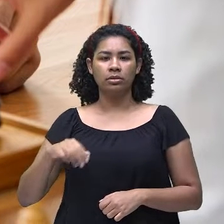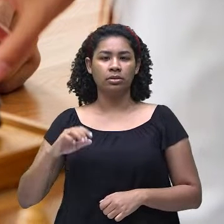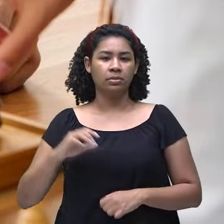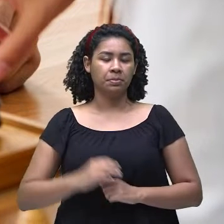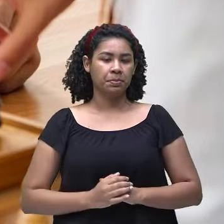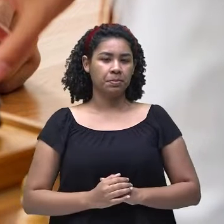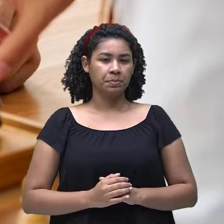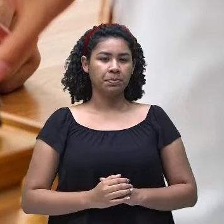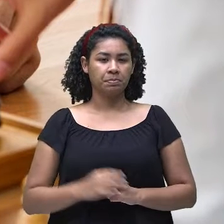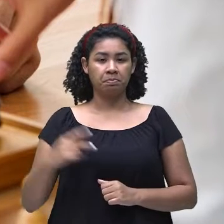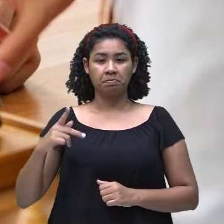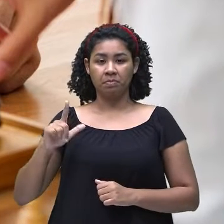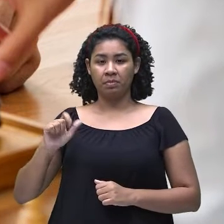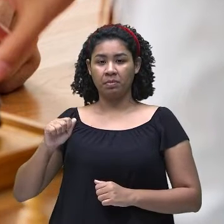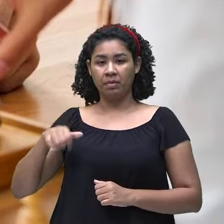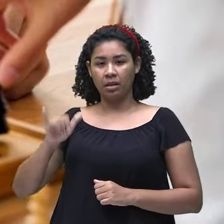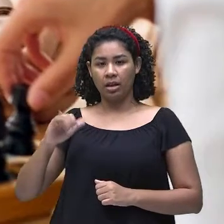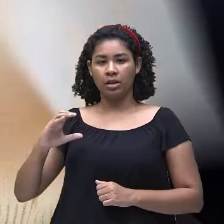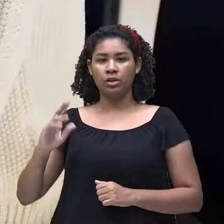play chess. Let's go!